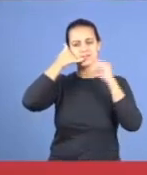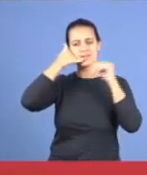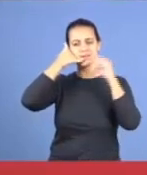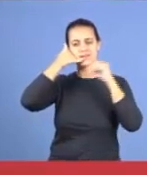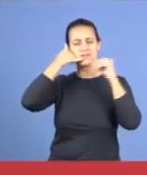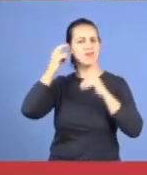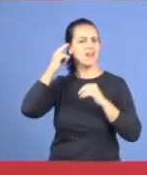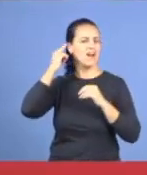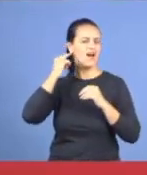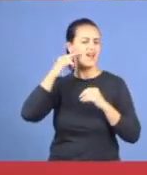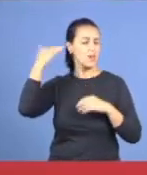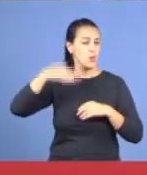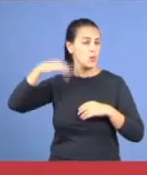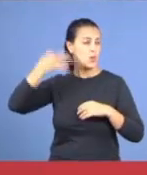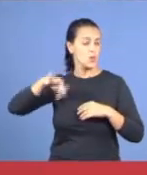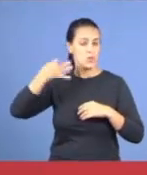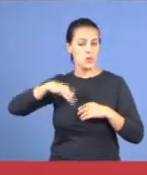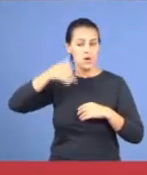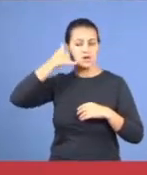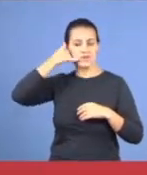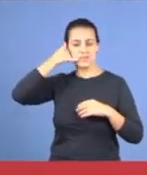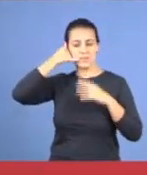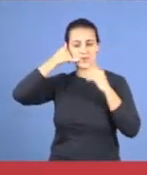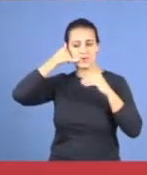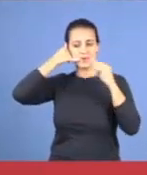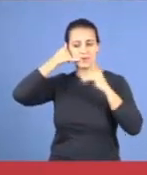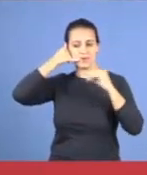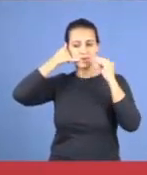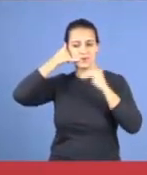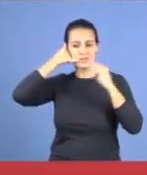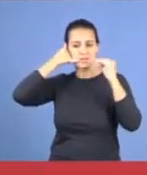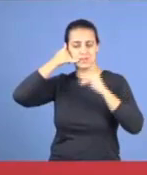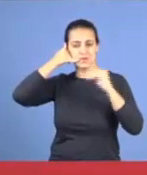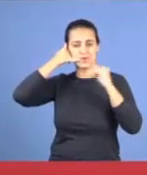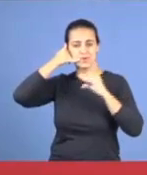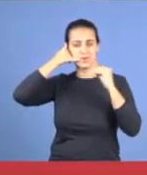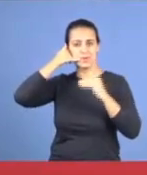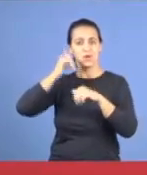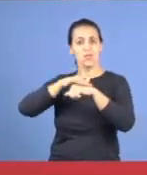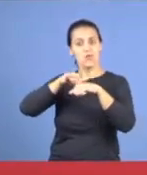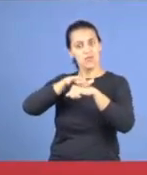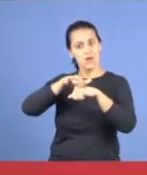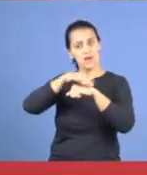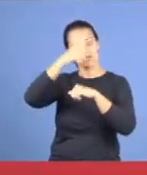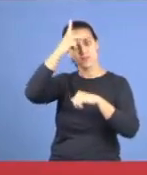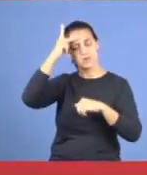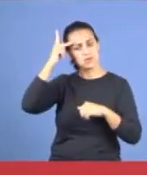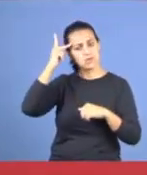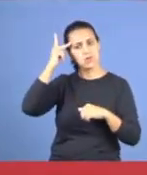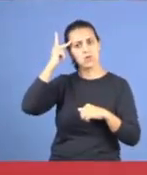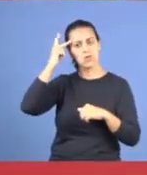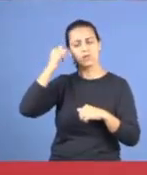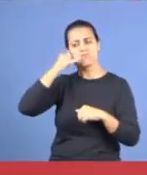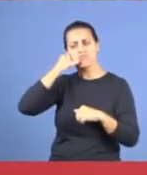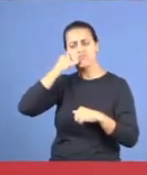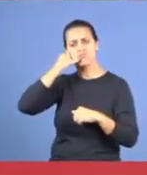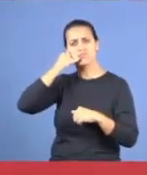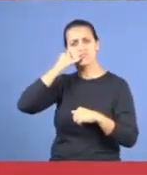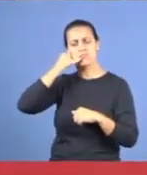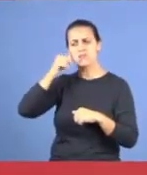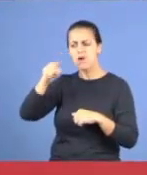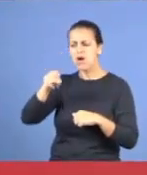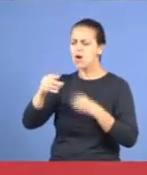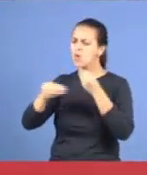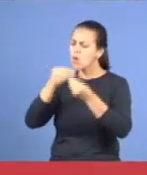fogo, de tão quente, quando eu vejo que não falo mais, falando com as pessoas, meu irmão, como é que é isso? Por que que sua